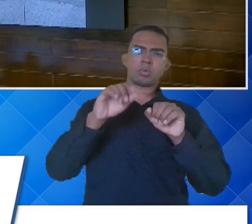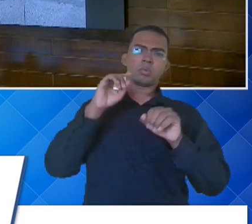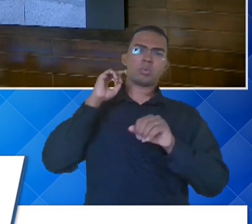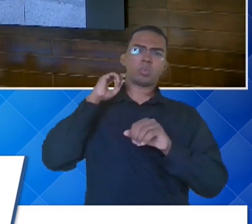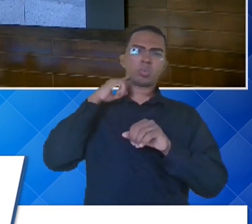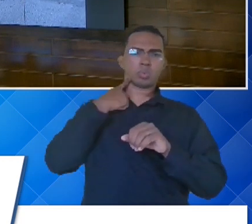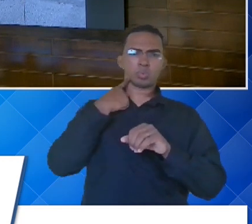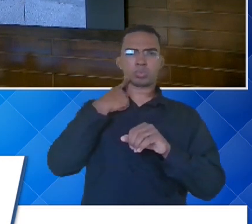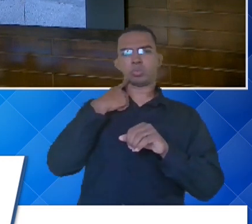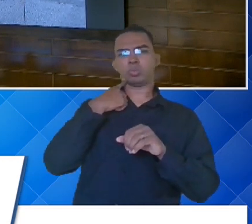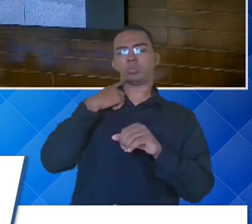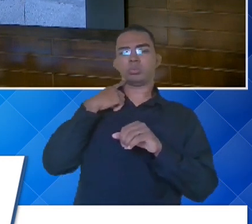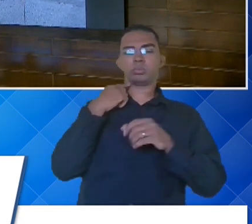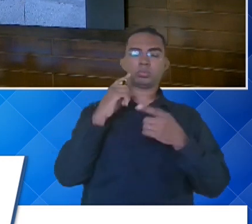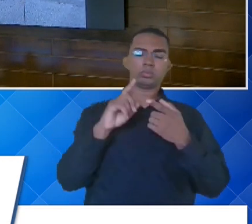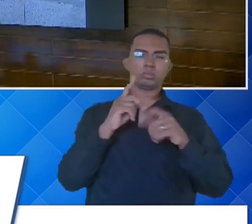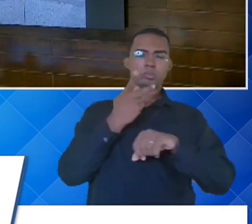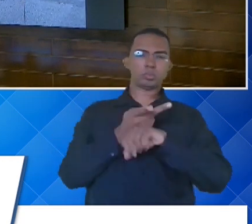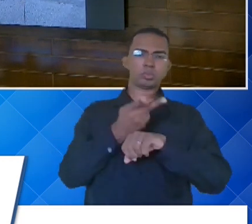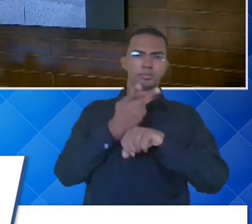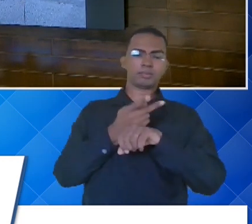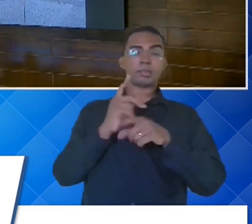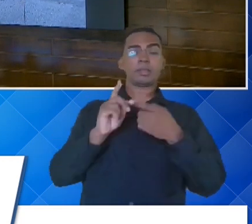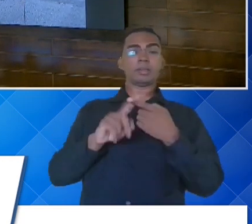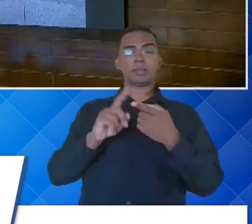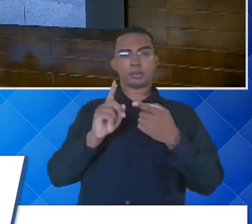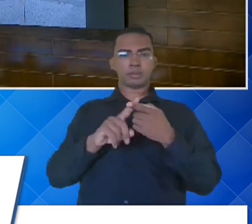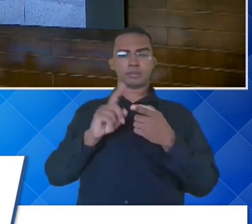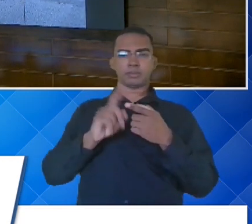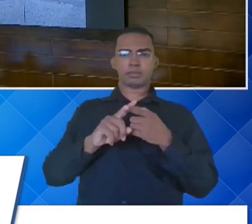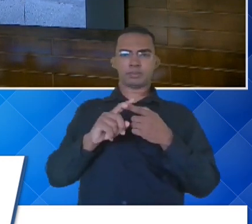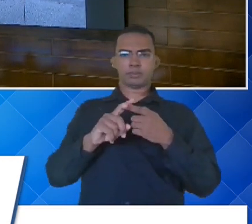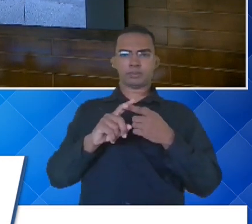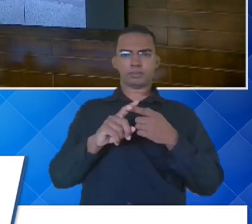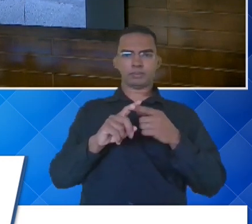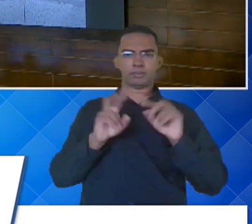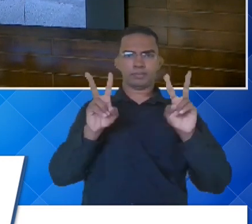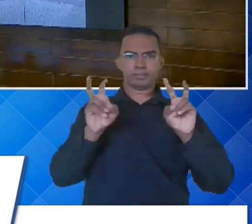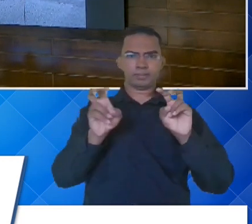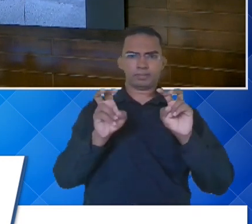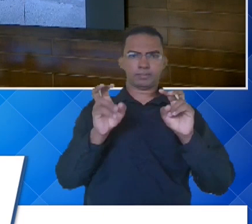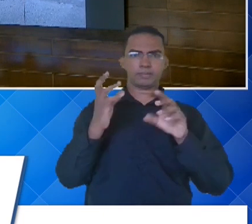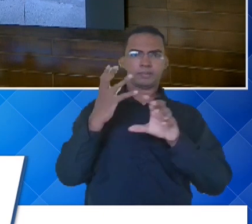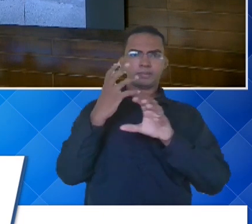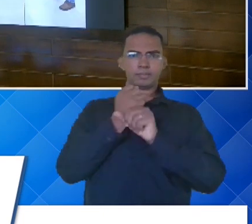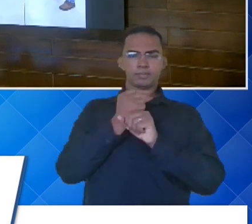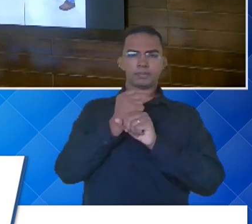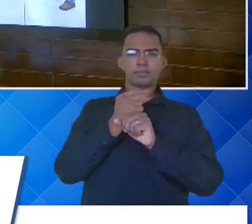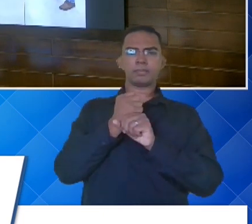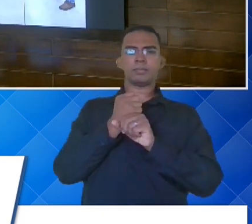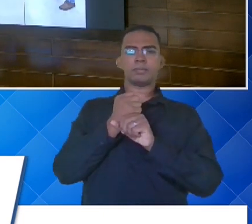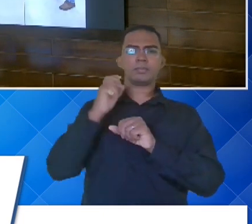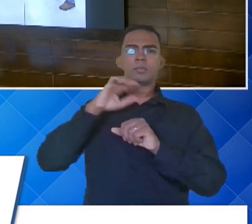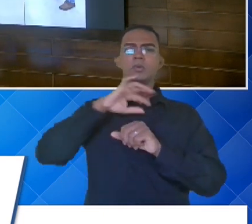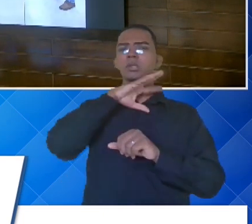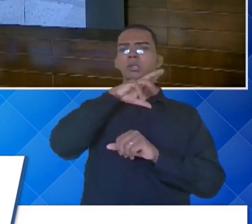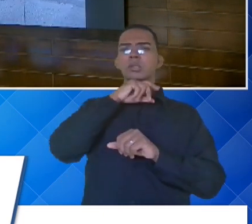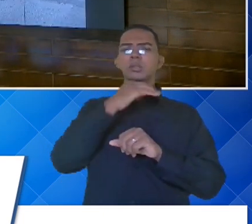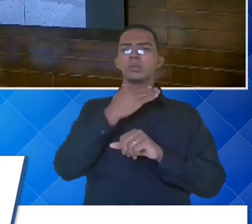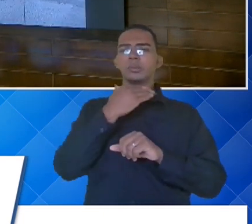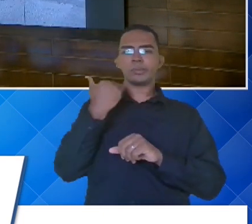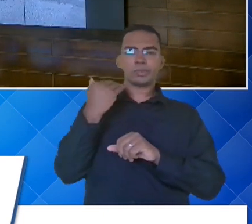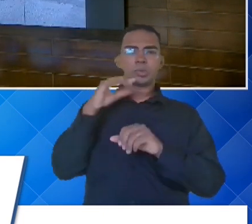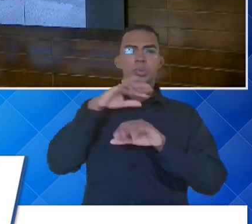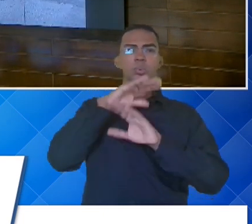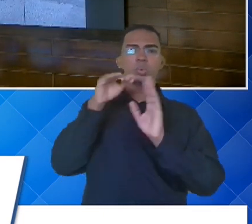e também a questão da coleta dos animais mortos, tudo nessa